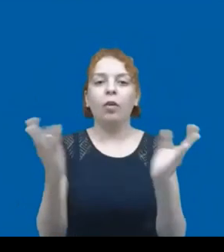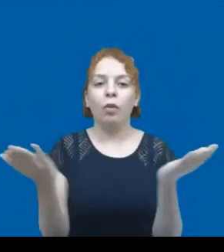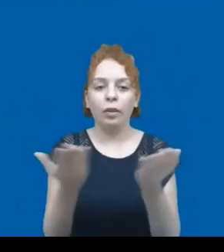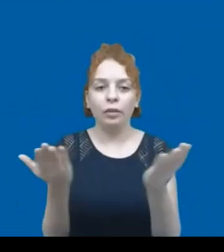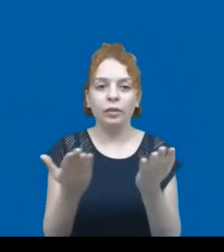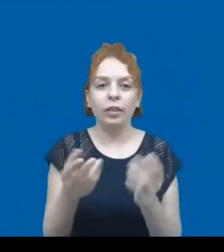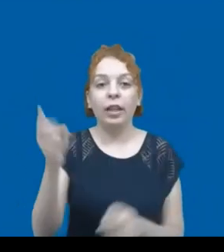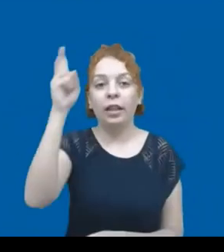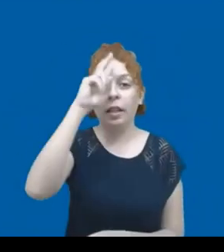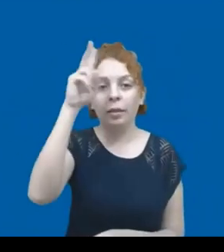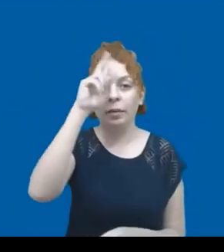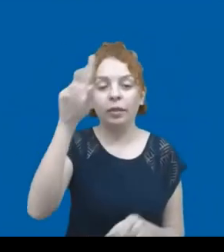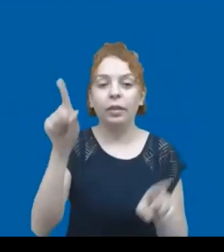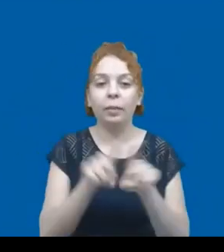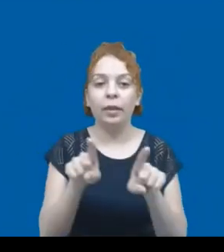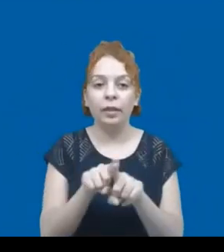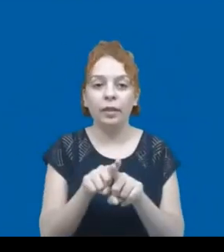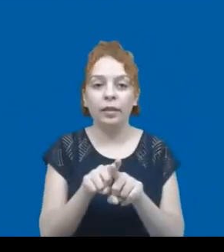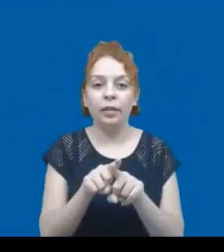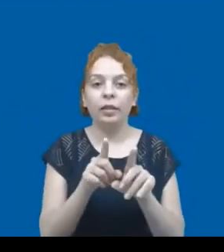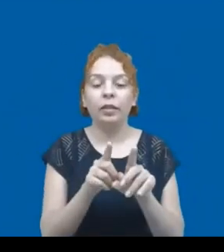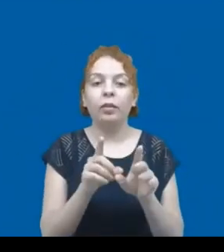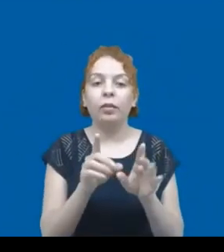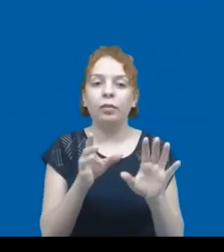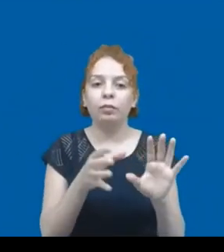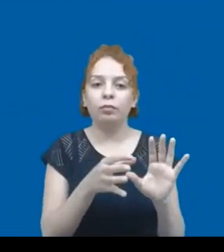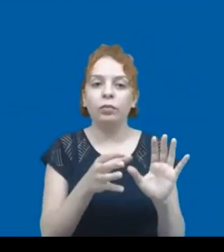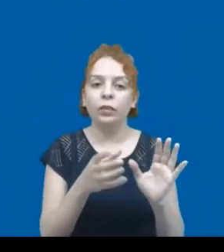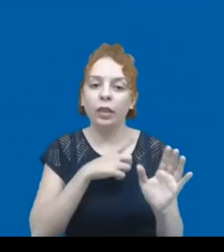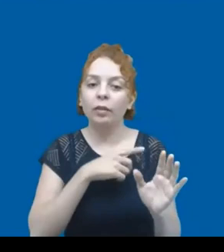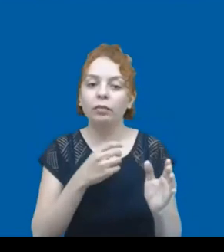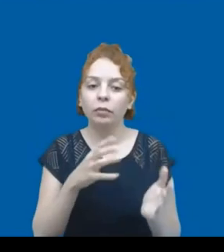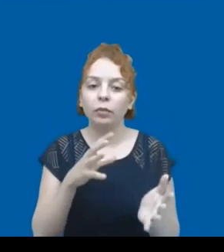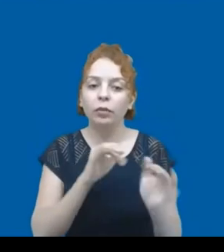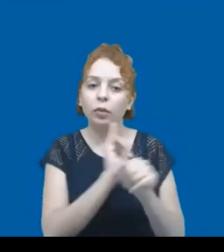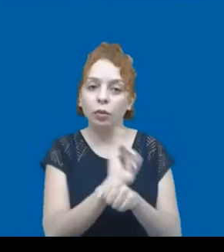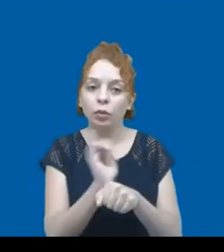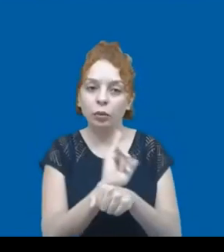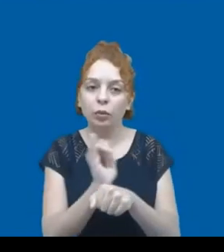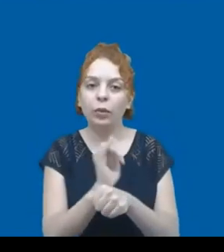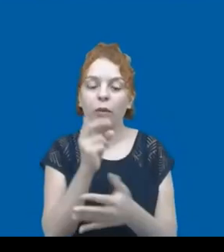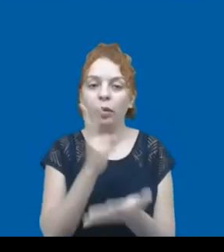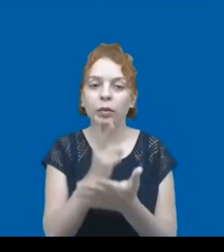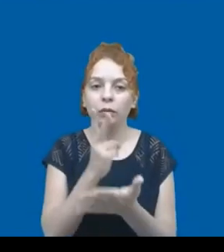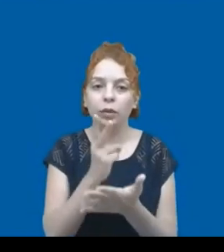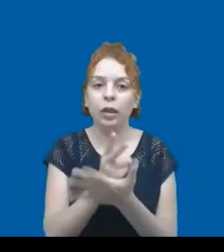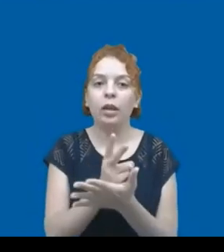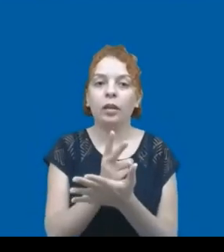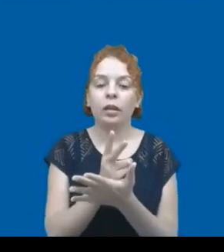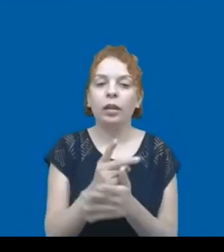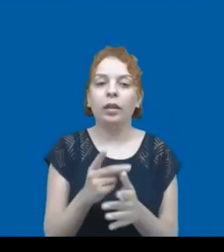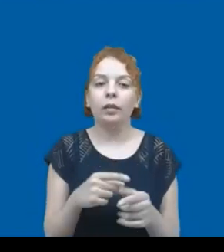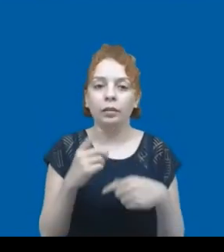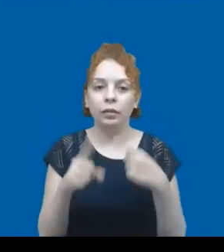e lembro que todo esse conteúdo ficará à disposição nas redes do Voz e